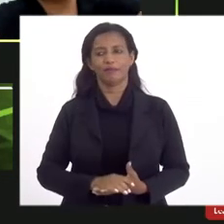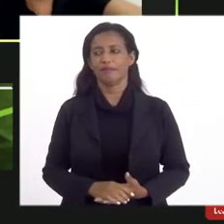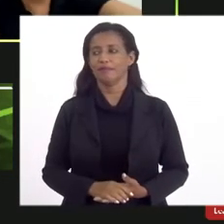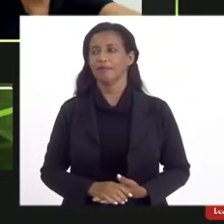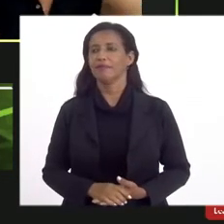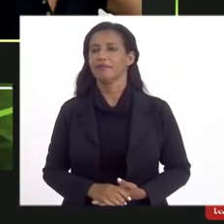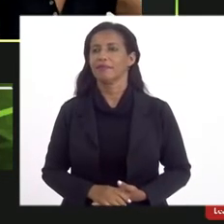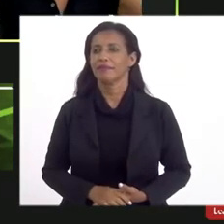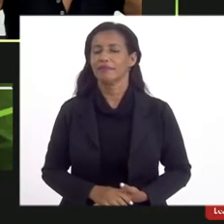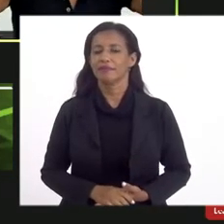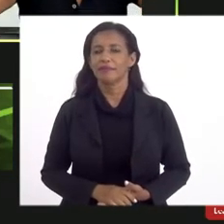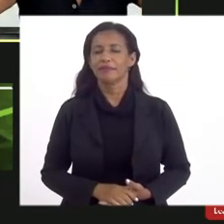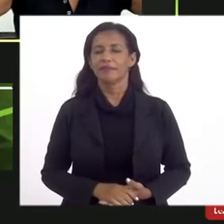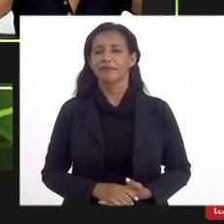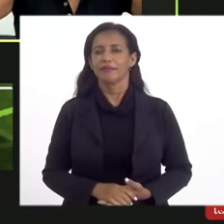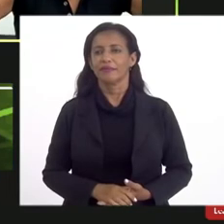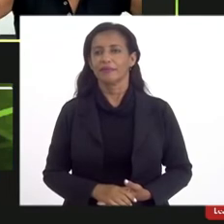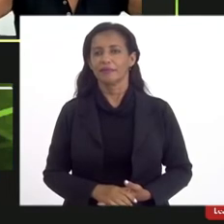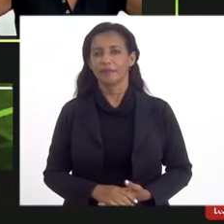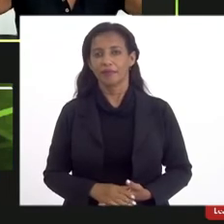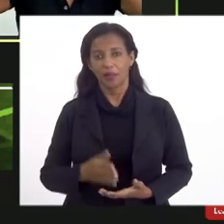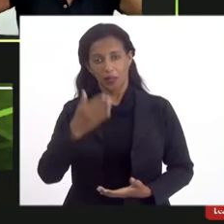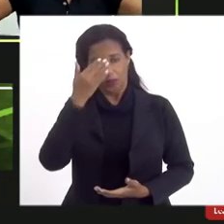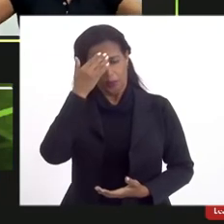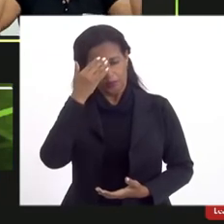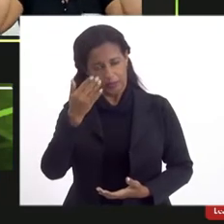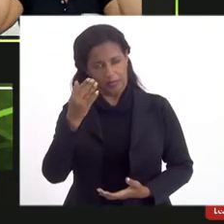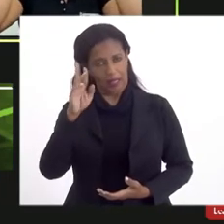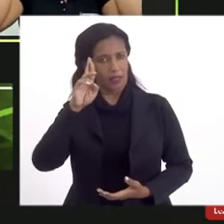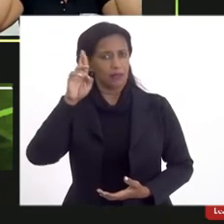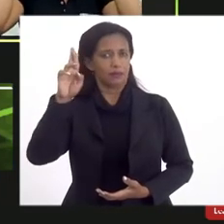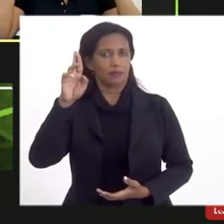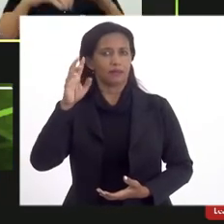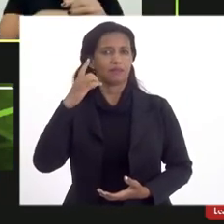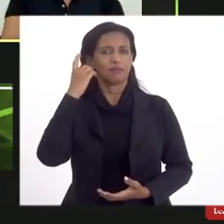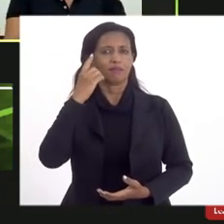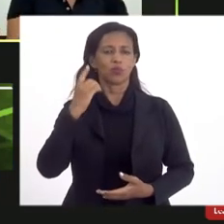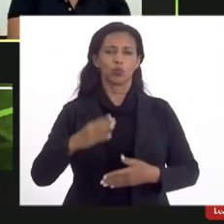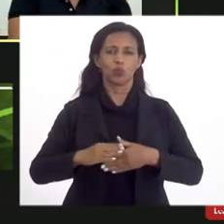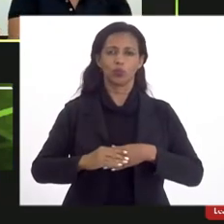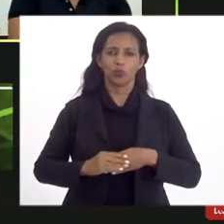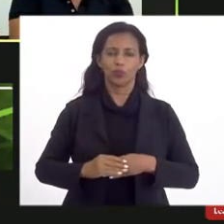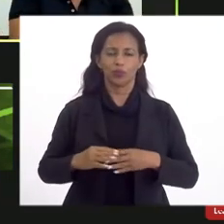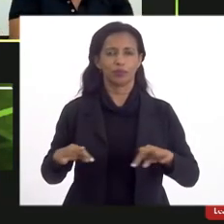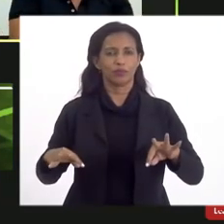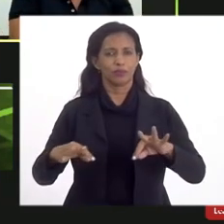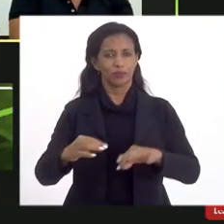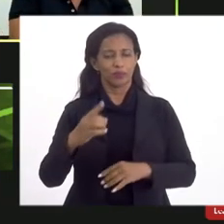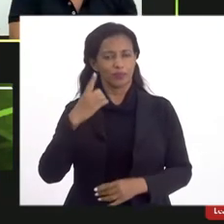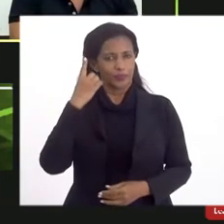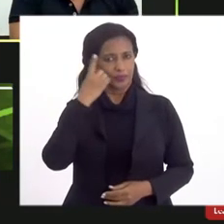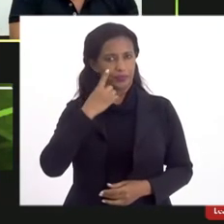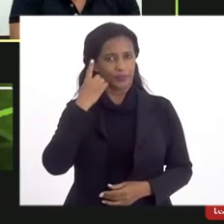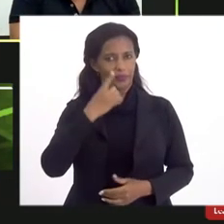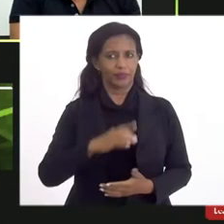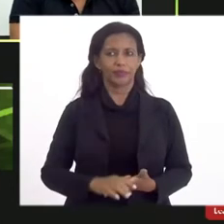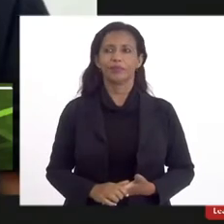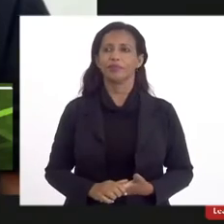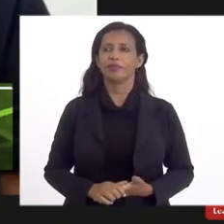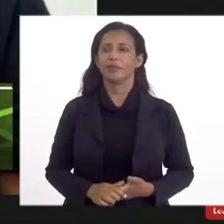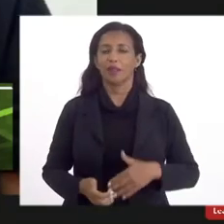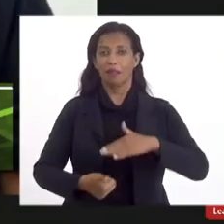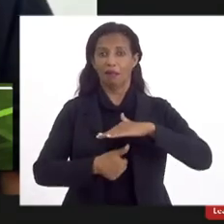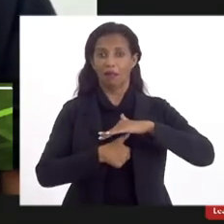obrigada obrigada o senhor deputado cumprimento a todos os deputados magnífica